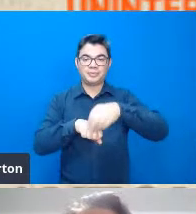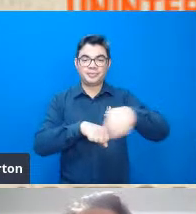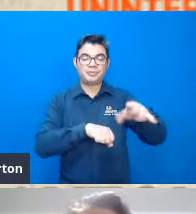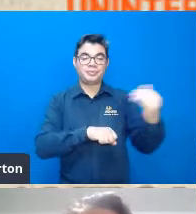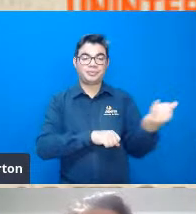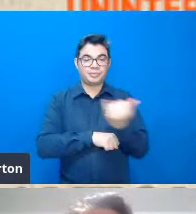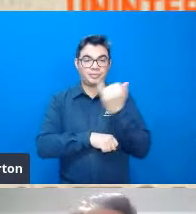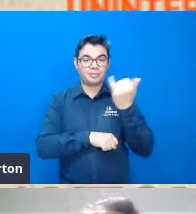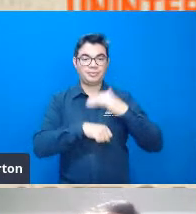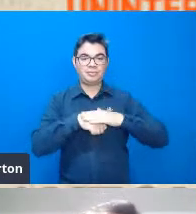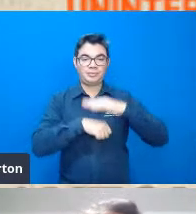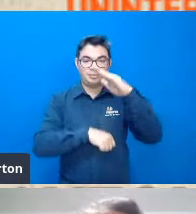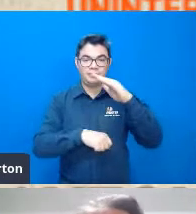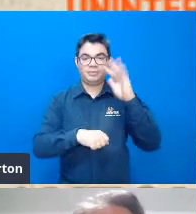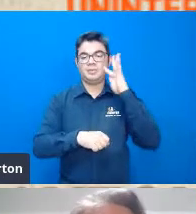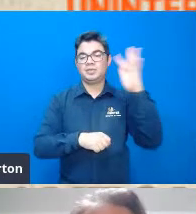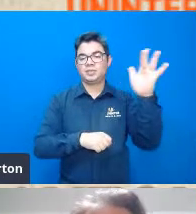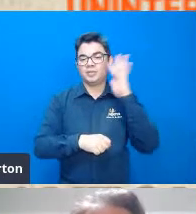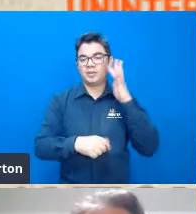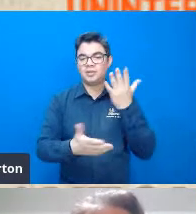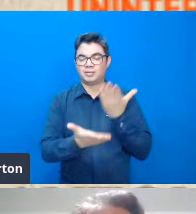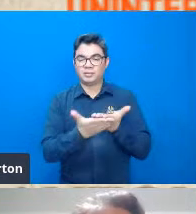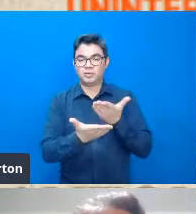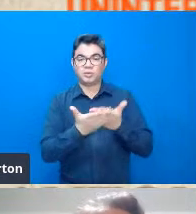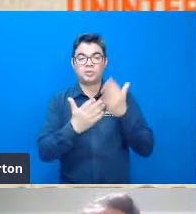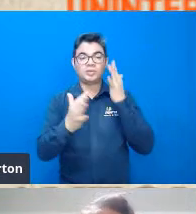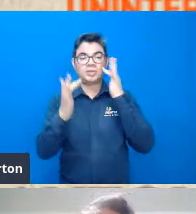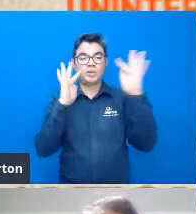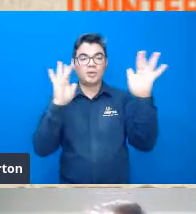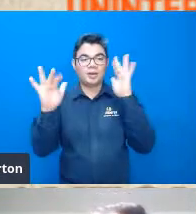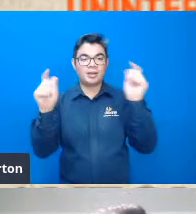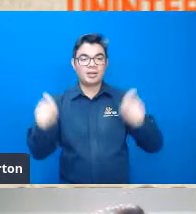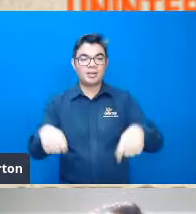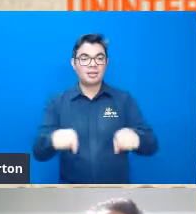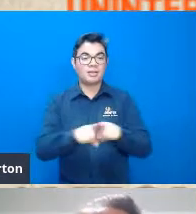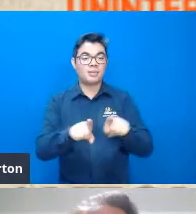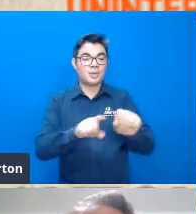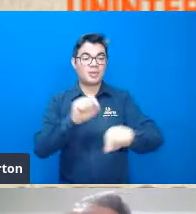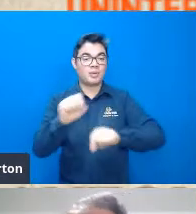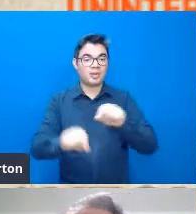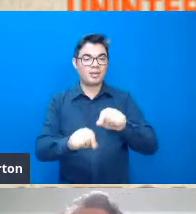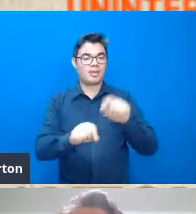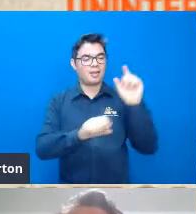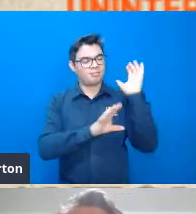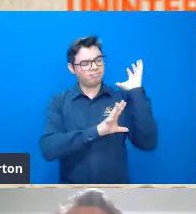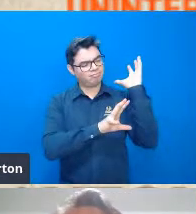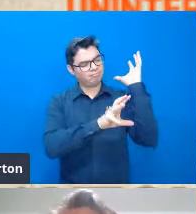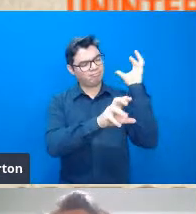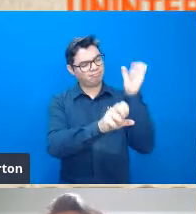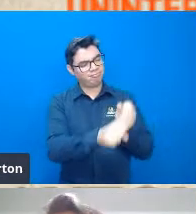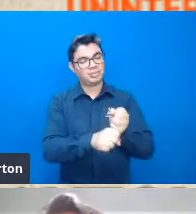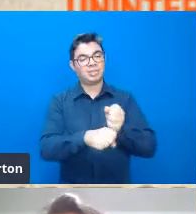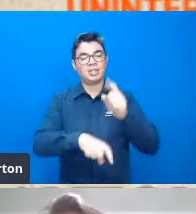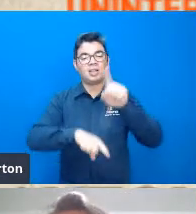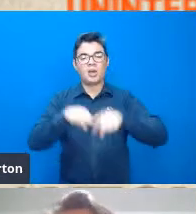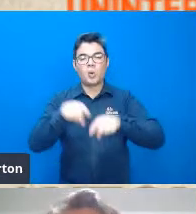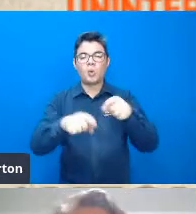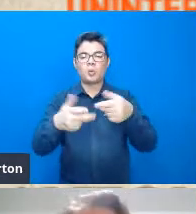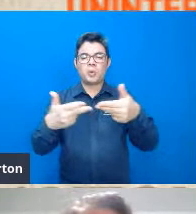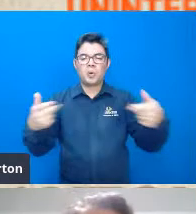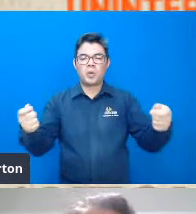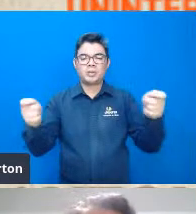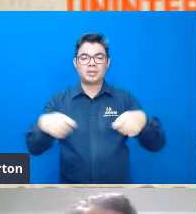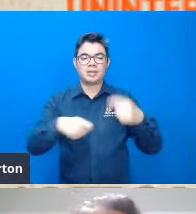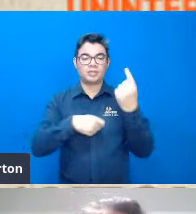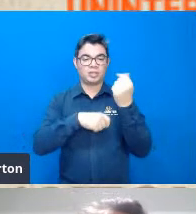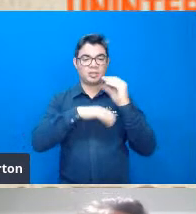na parte filosófica e teórica para a ecologia como deixou um legado gigantesco com os recursos que ele ganhou ele inclusive ganhou